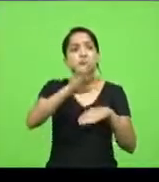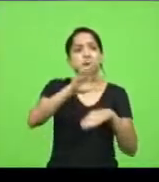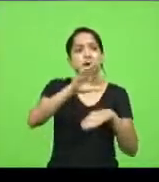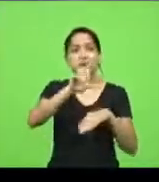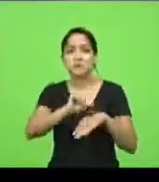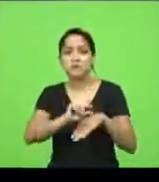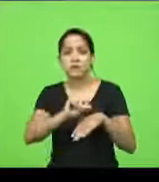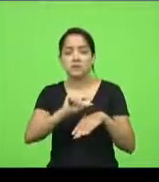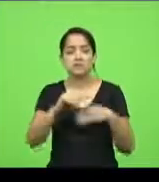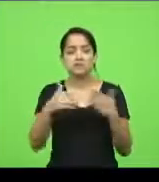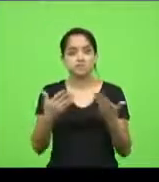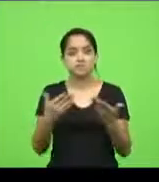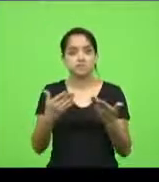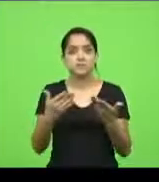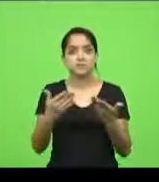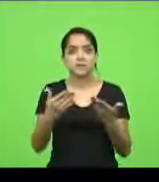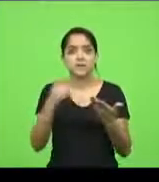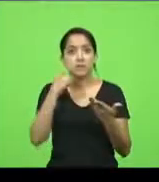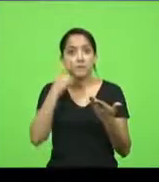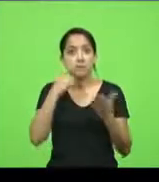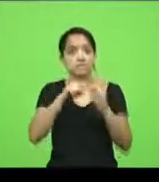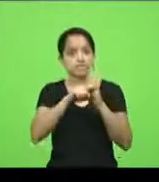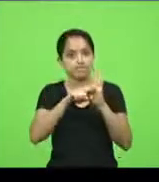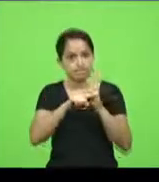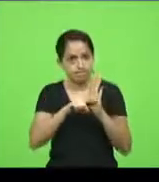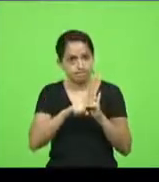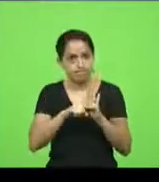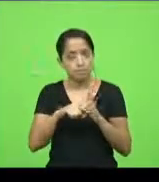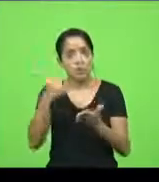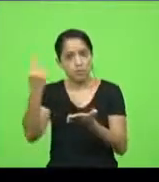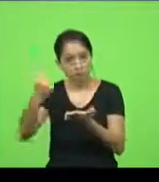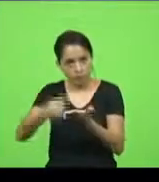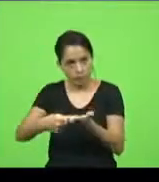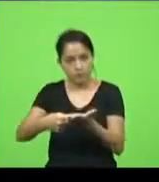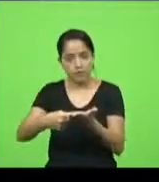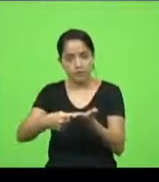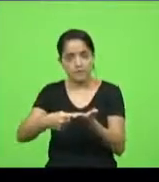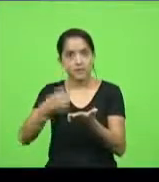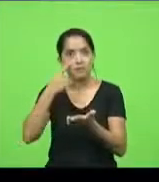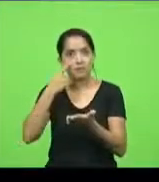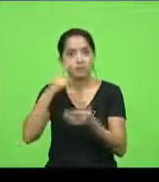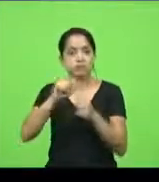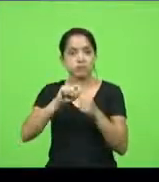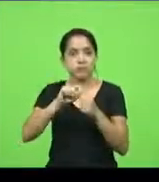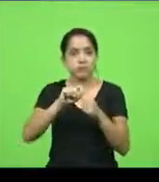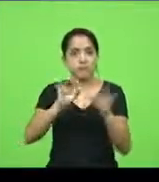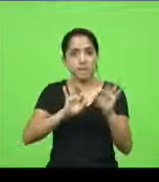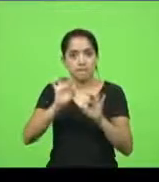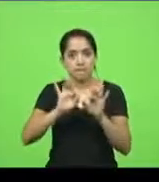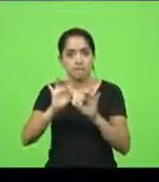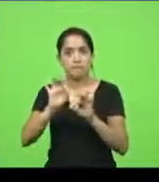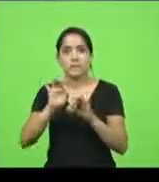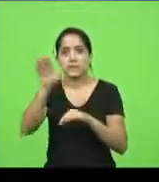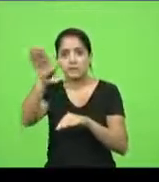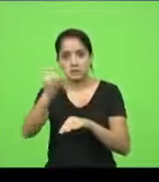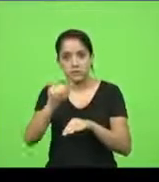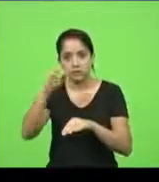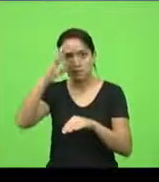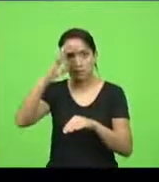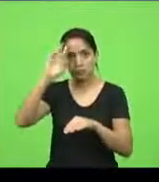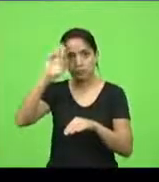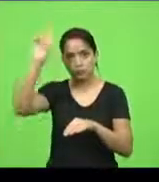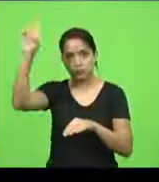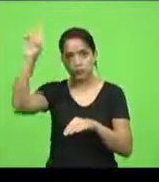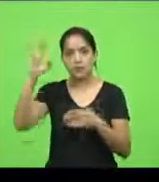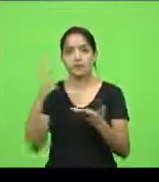tem mais Chapecó? Então, esse levantamento, eu me comprometo aqui em levantar isso aí, se for necessário, chamar o comandante-geral da PM